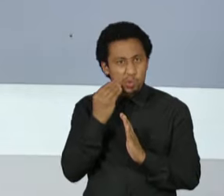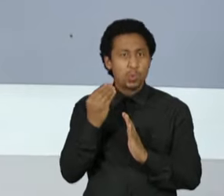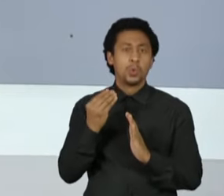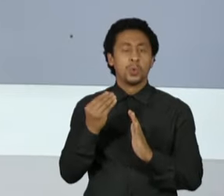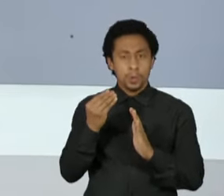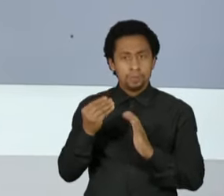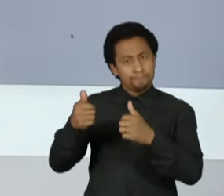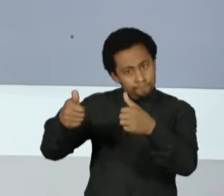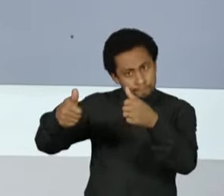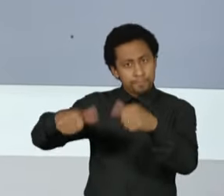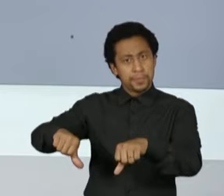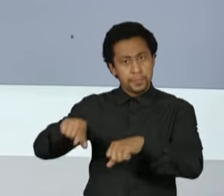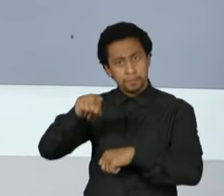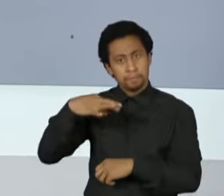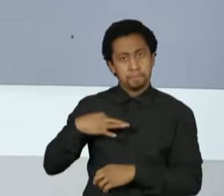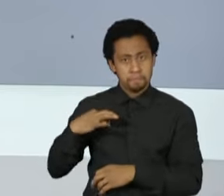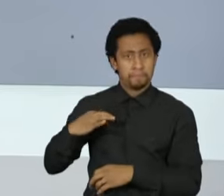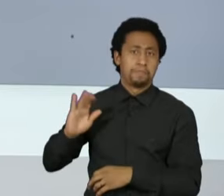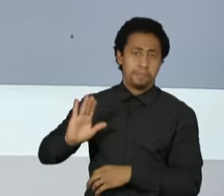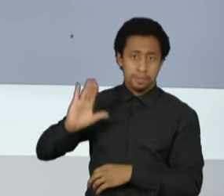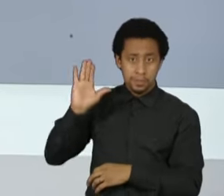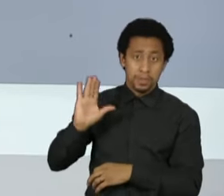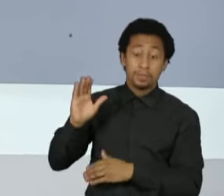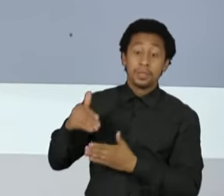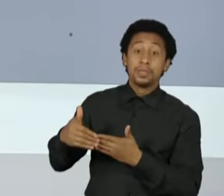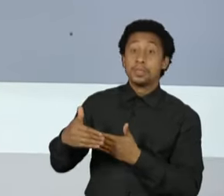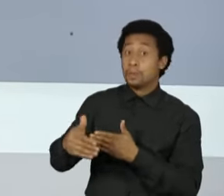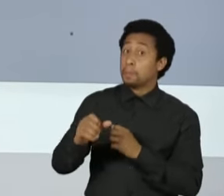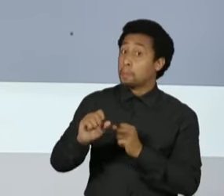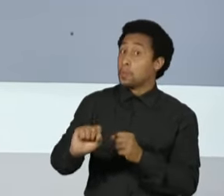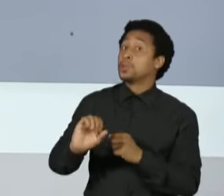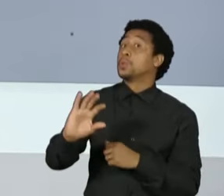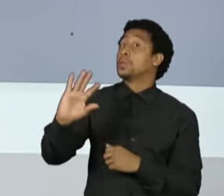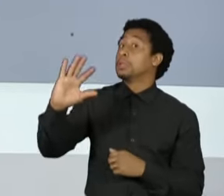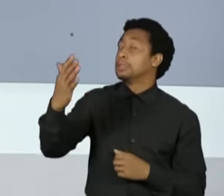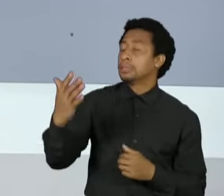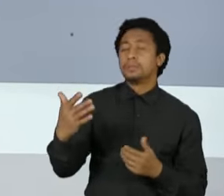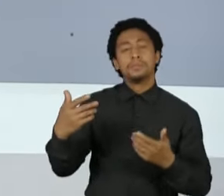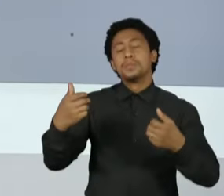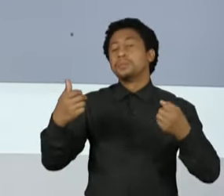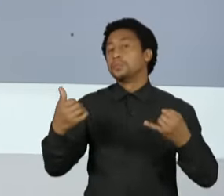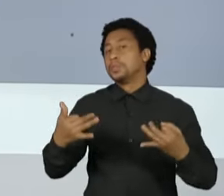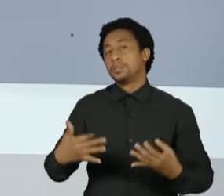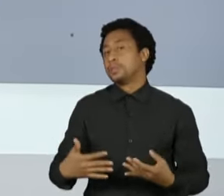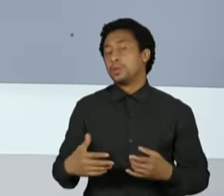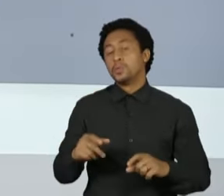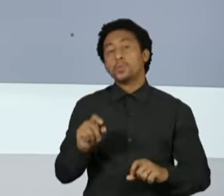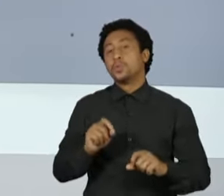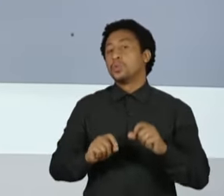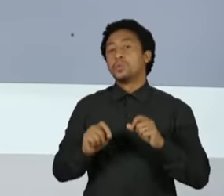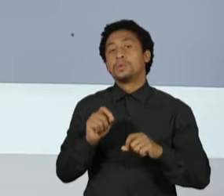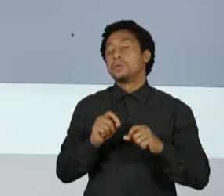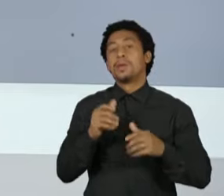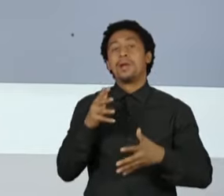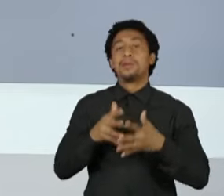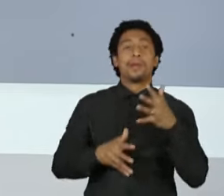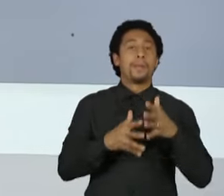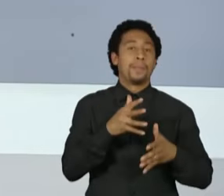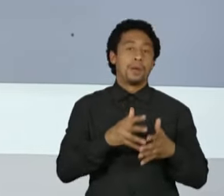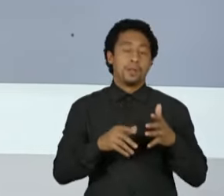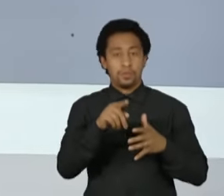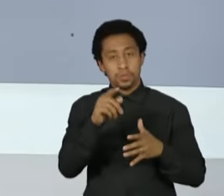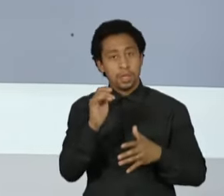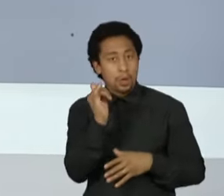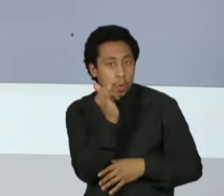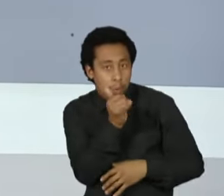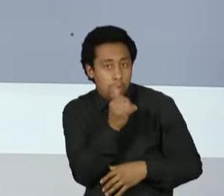da sua candidatura e disse que essa história ainda seria contada. Eu gostaria de saber o que impede a senhora de contar agora o que